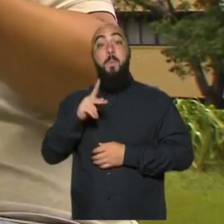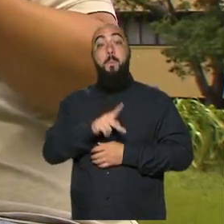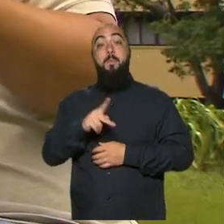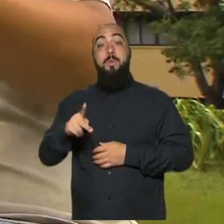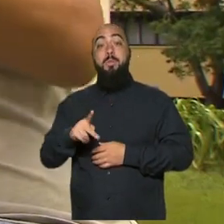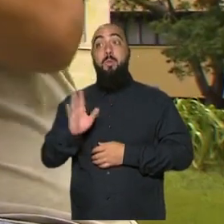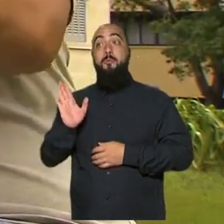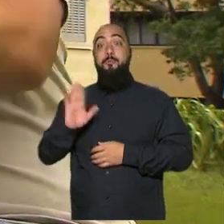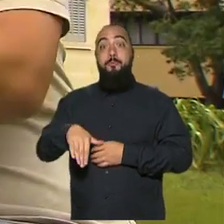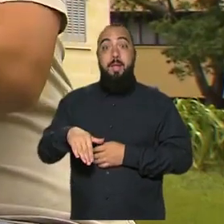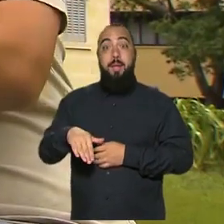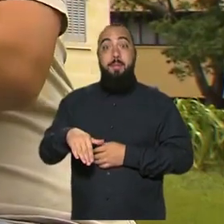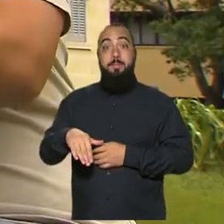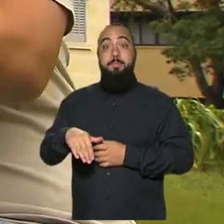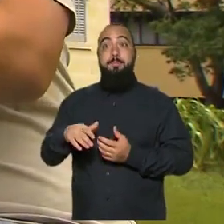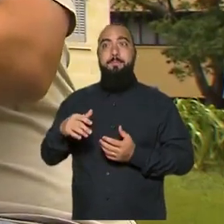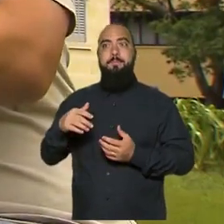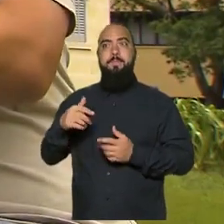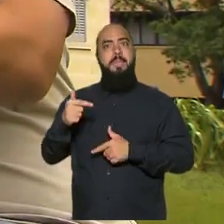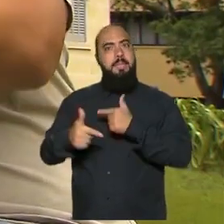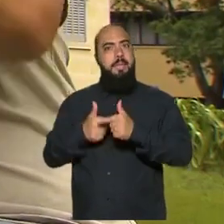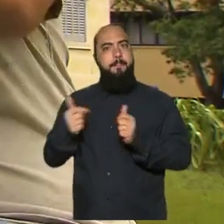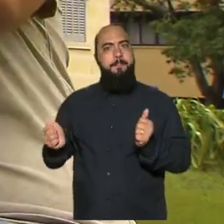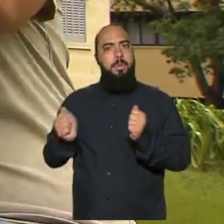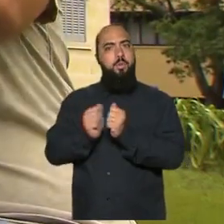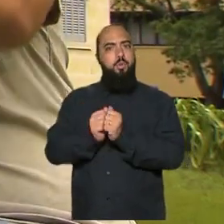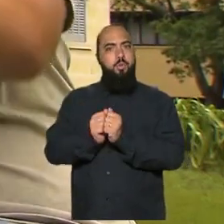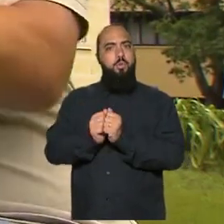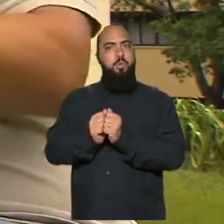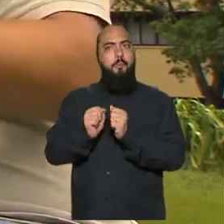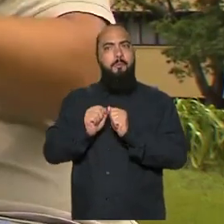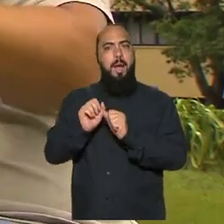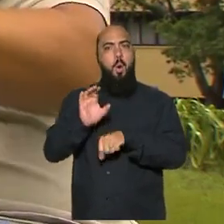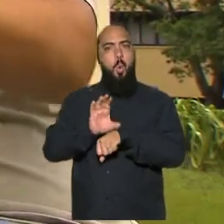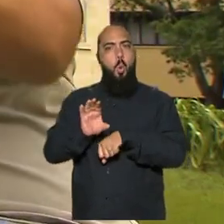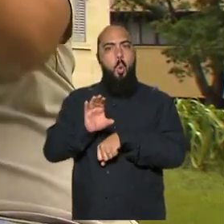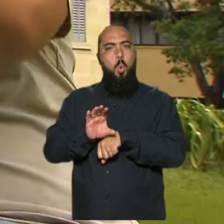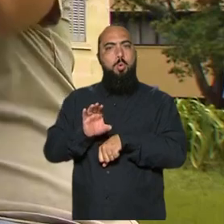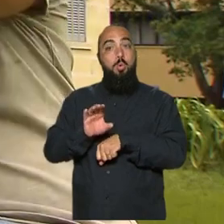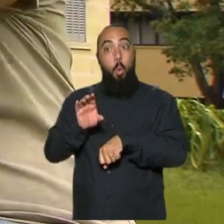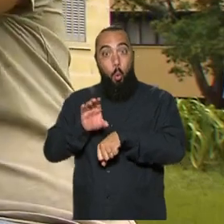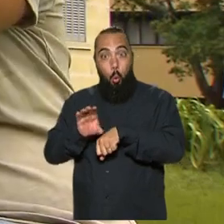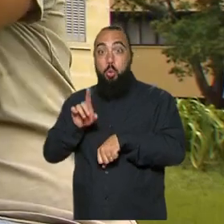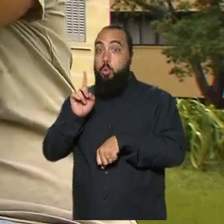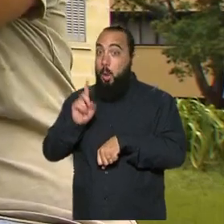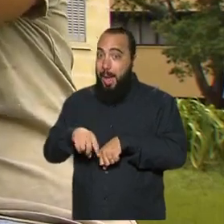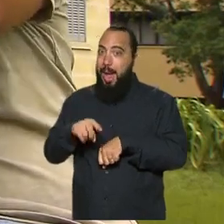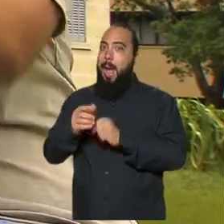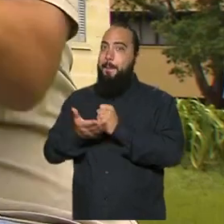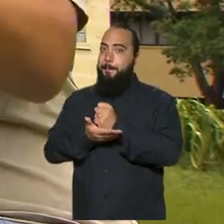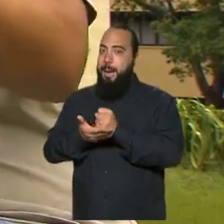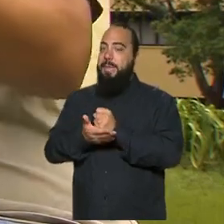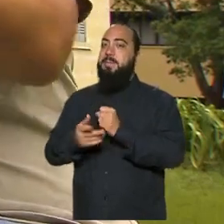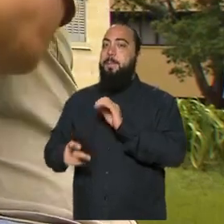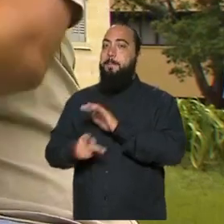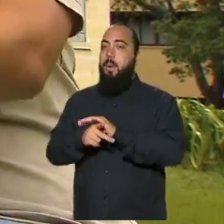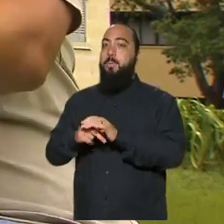vem para cá, trabalha com a gente, a gente faz um curso, normalmente os cursos são a base de construção